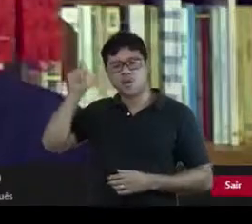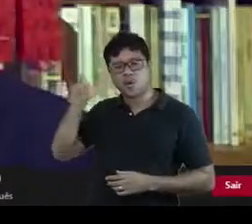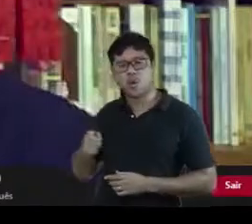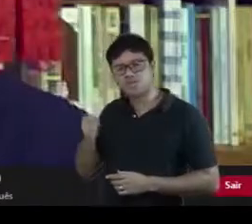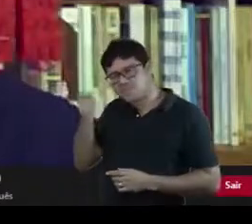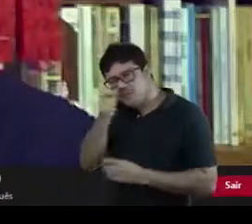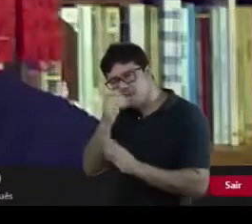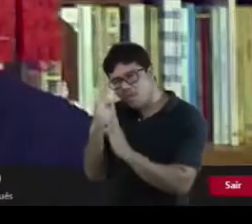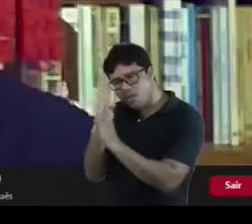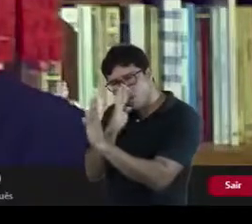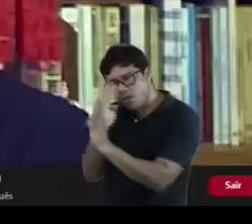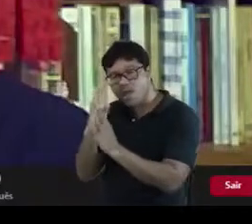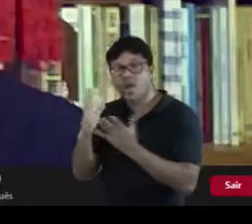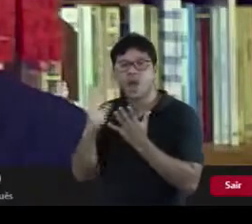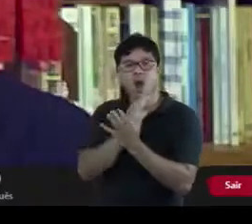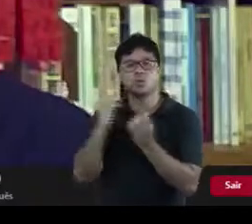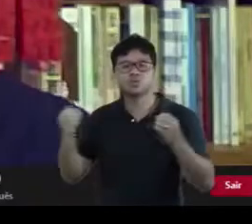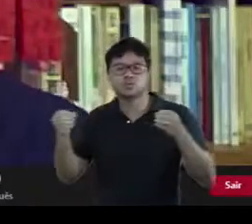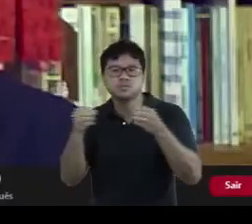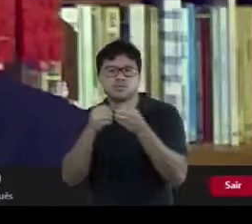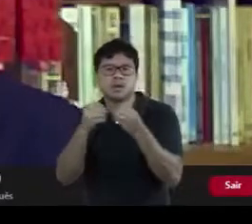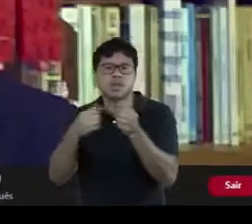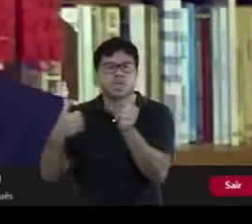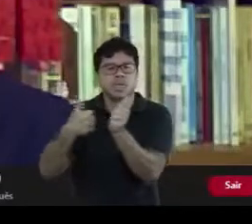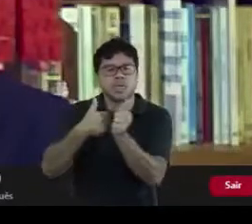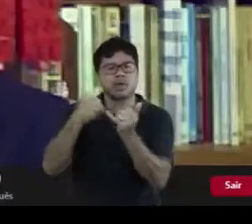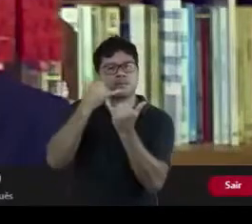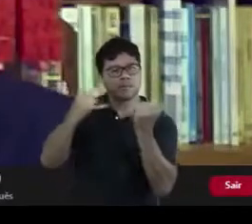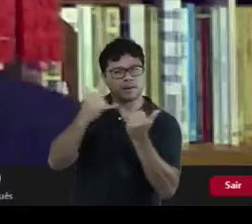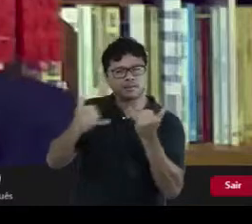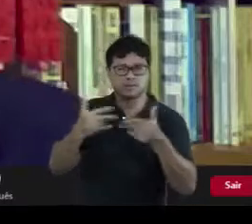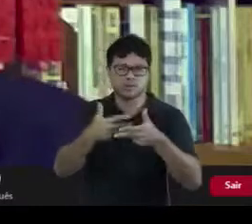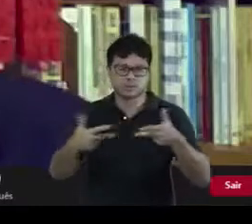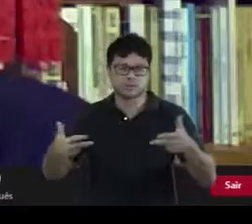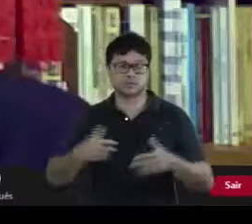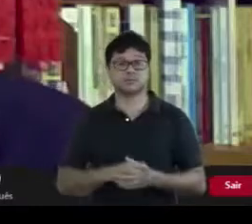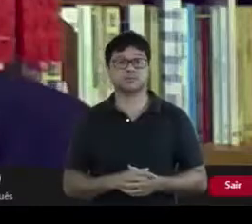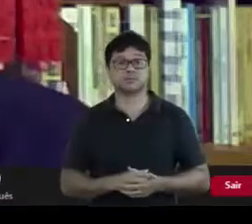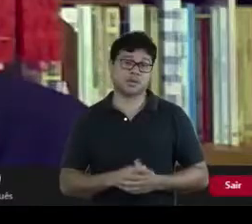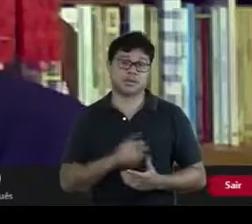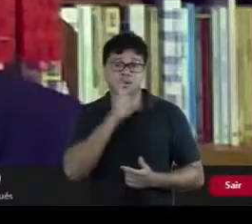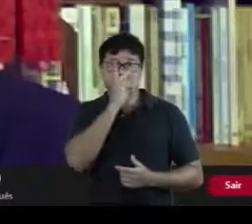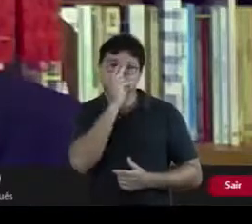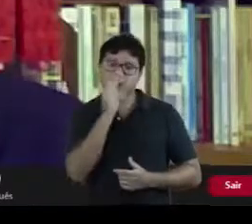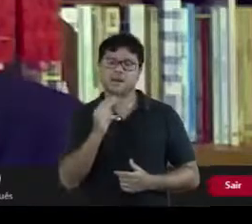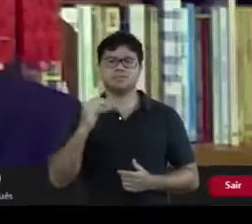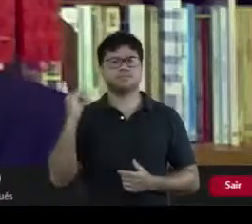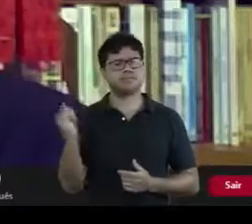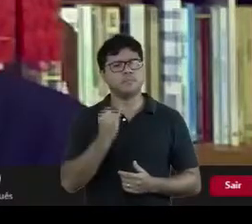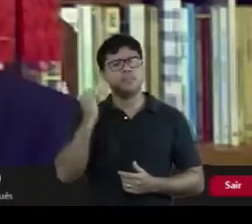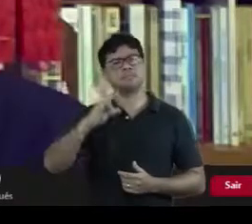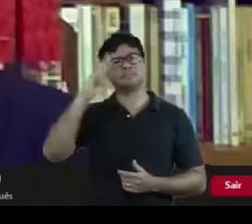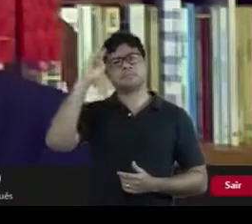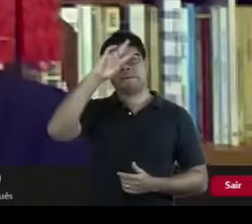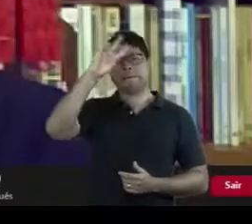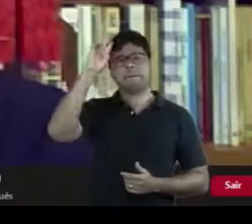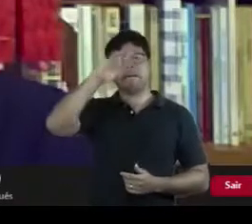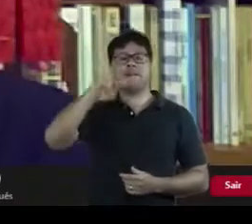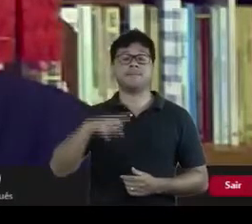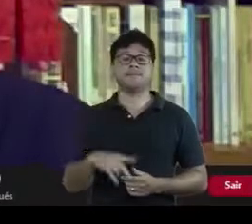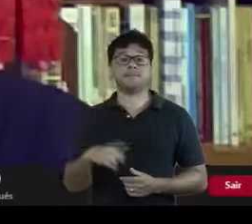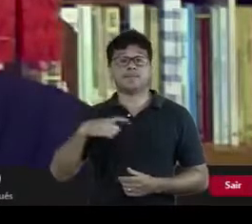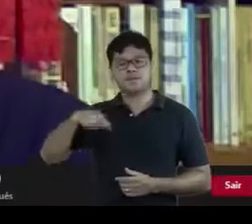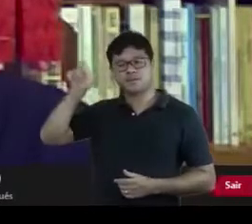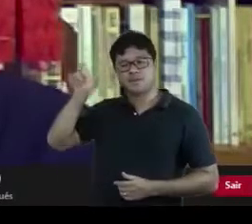explorar algumas aproximações possíveis. Sendo assim, me parece oportuno recordar do